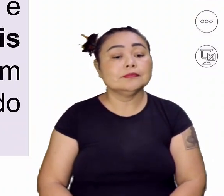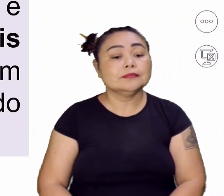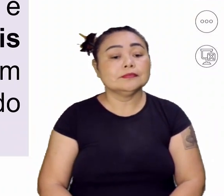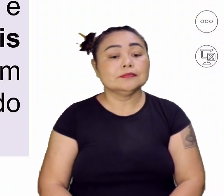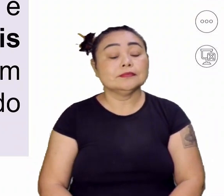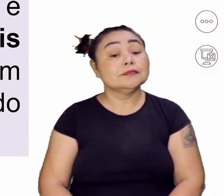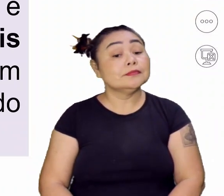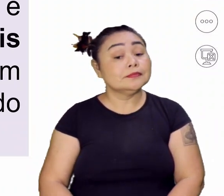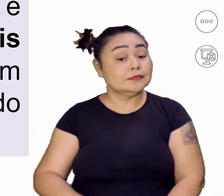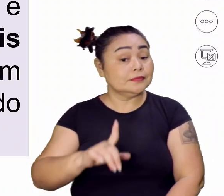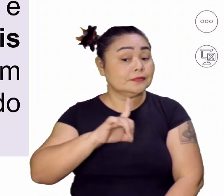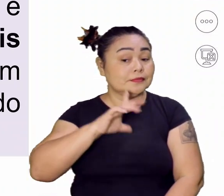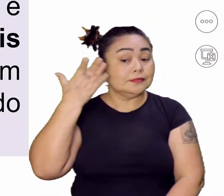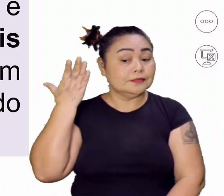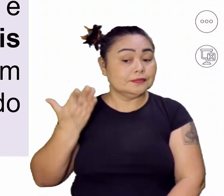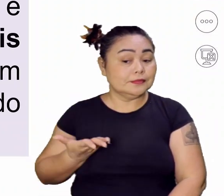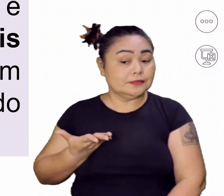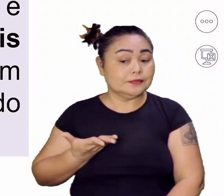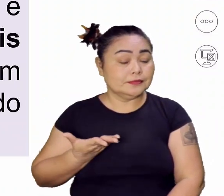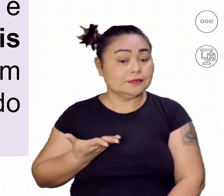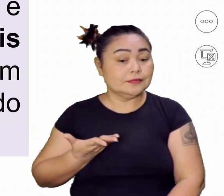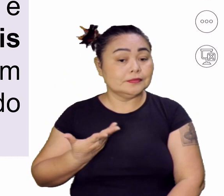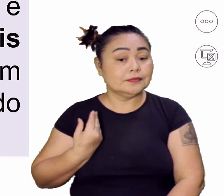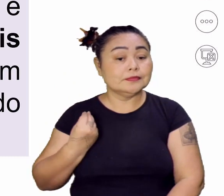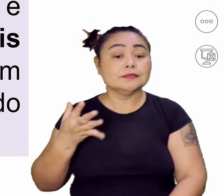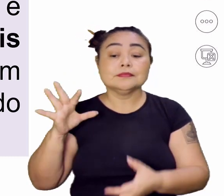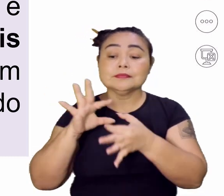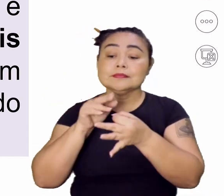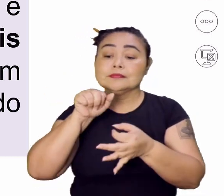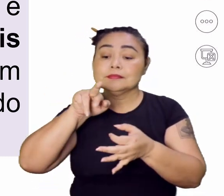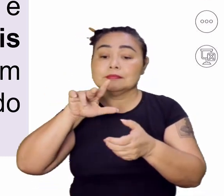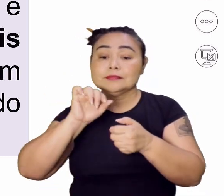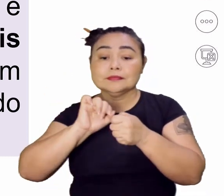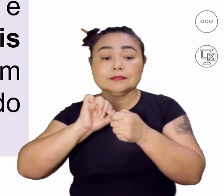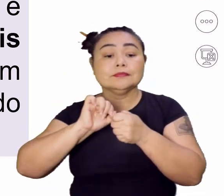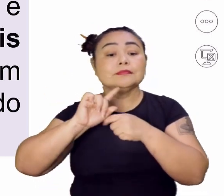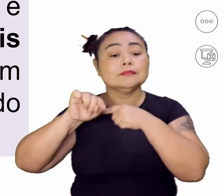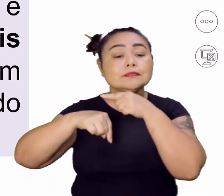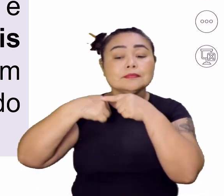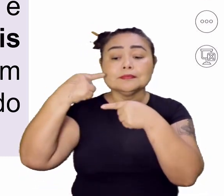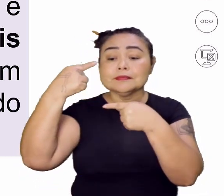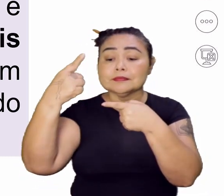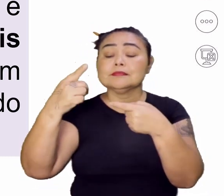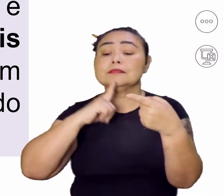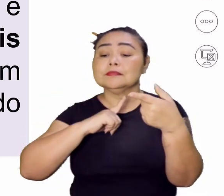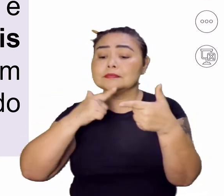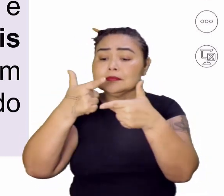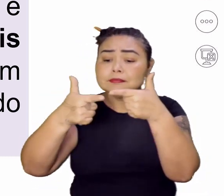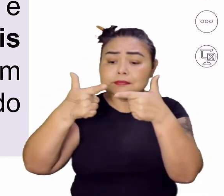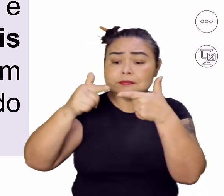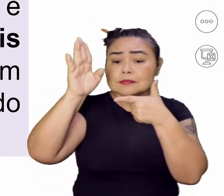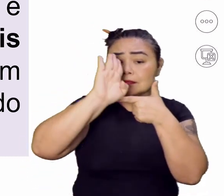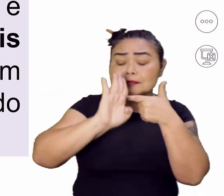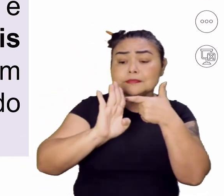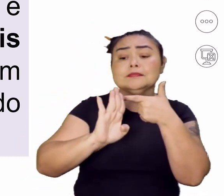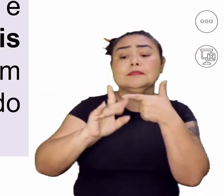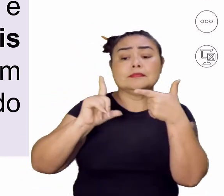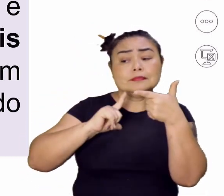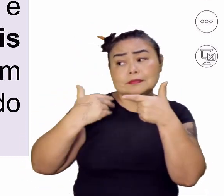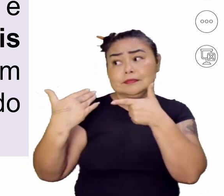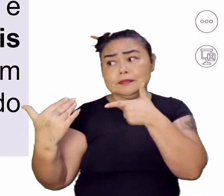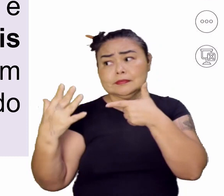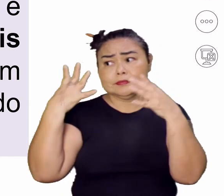Nós temos aí, como a União Ibérica desencadeou o conflito do Brasil com os holandeses e levou à